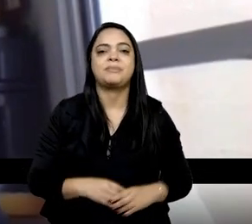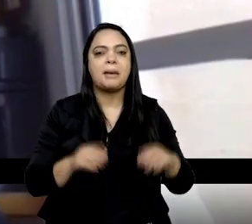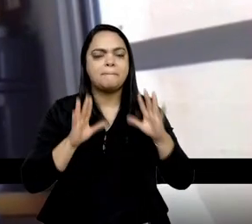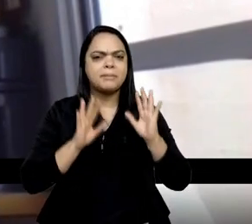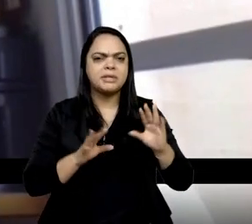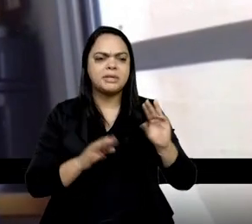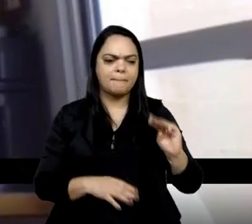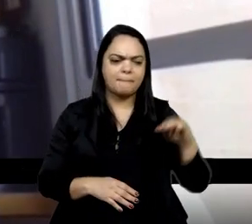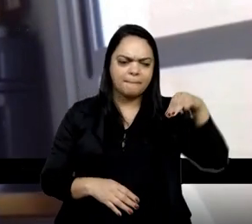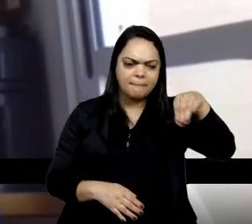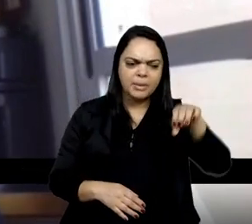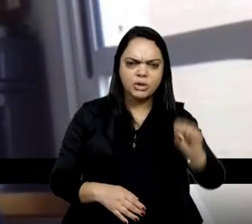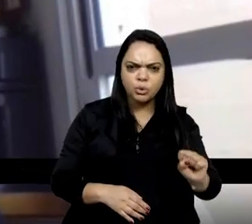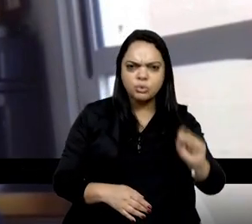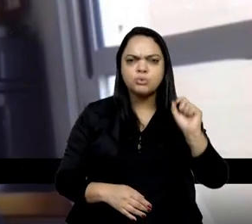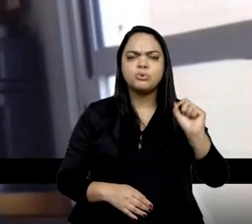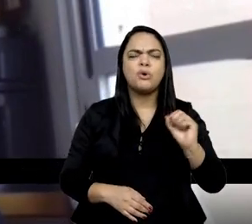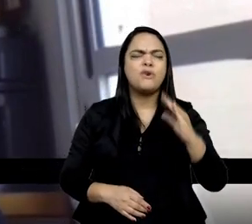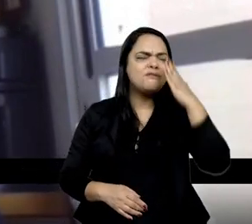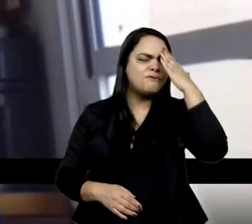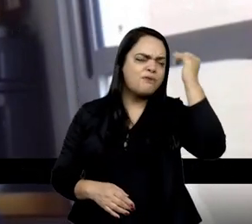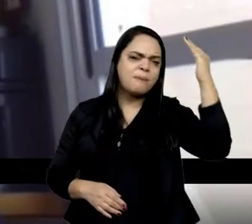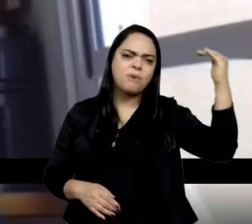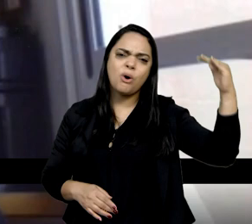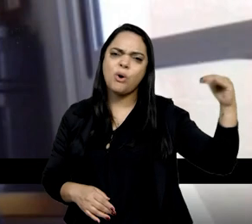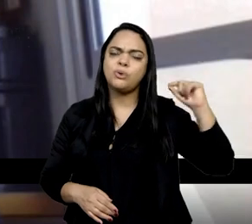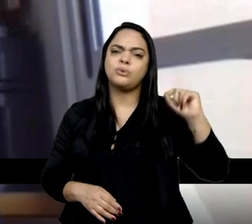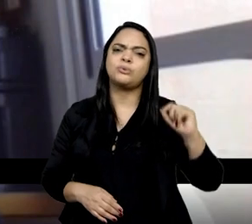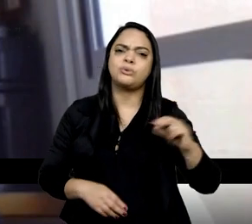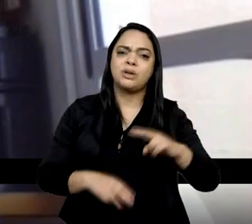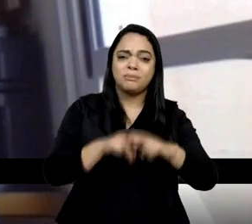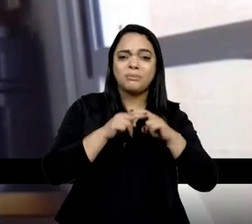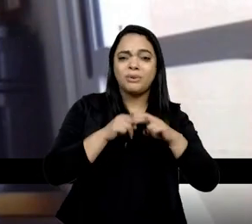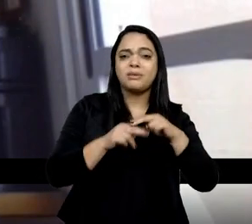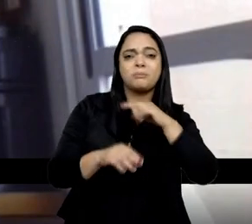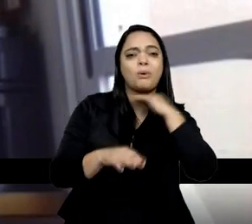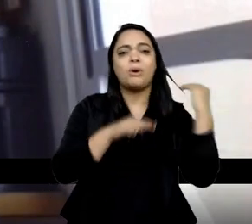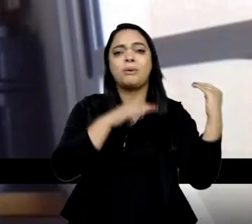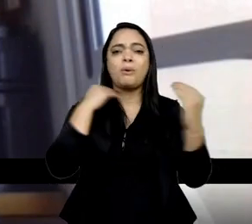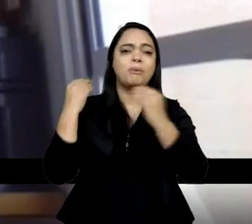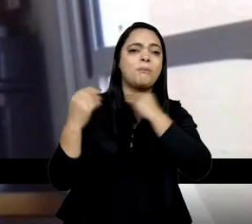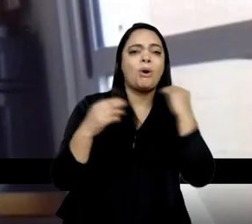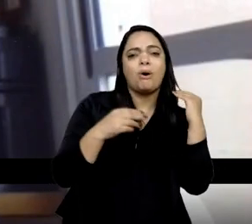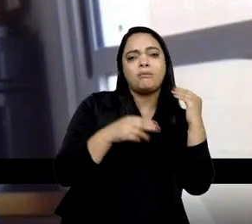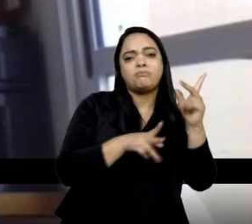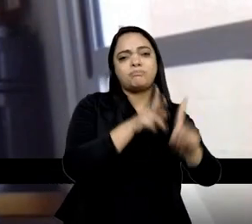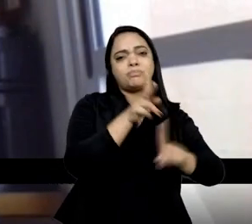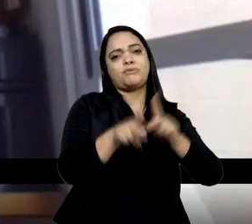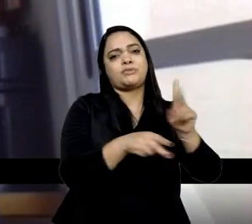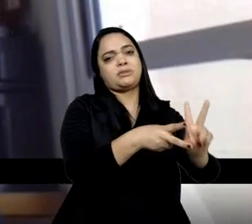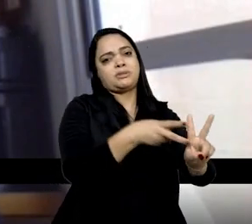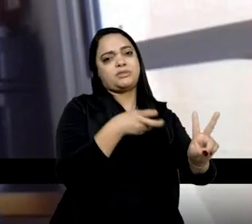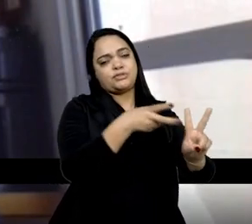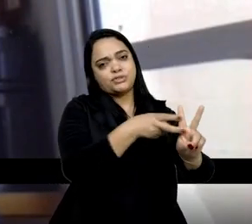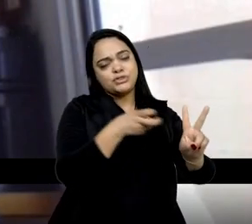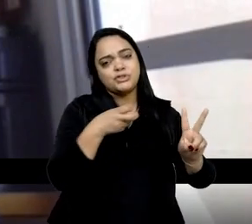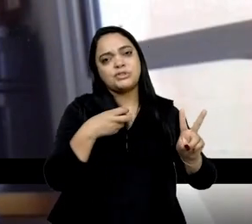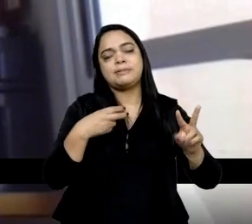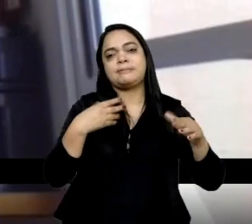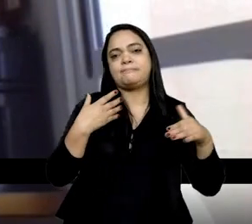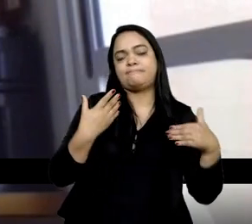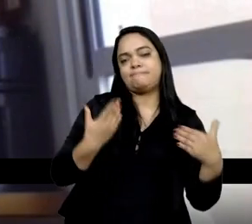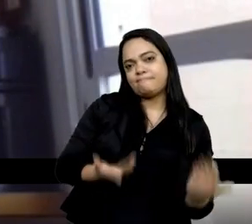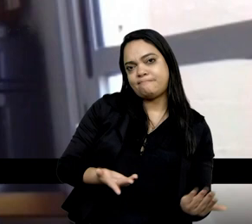é conhecidíssimo nacionalmente pelas mortes das populações indígenas, dos povos indígenas, é